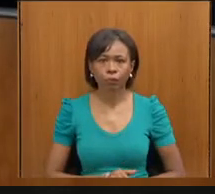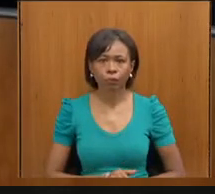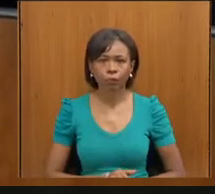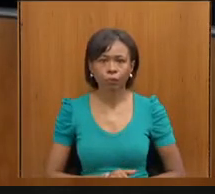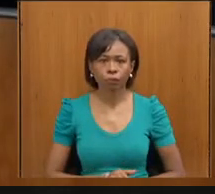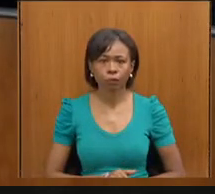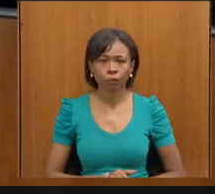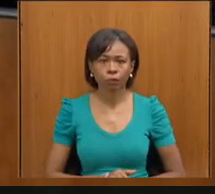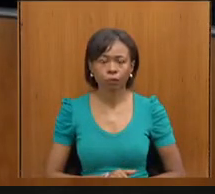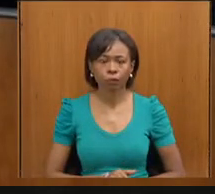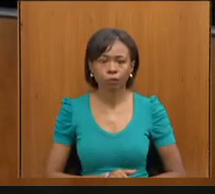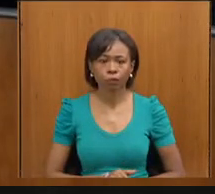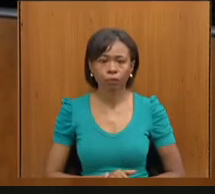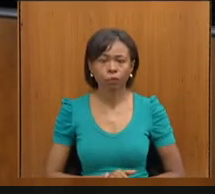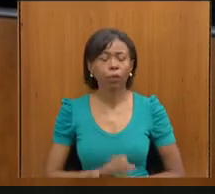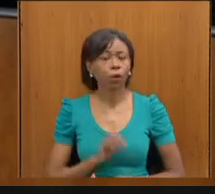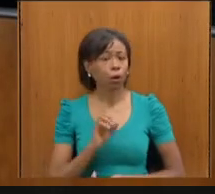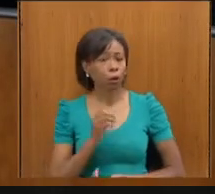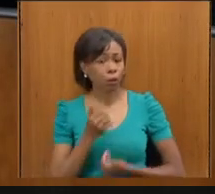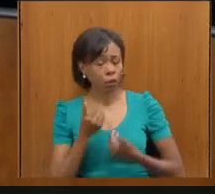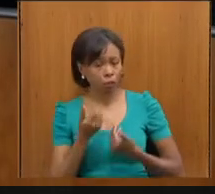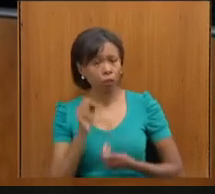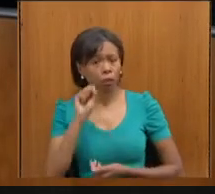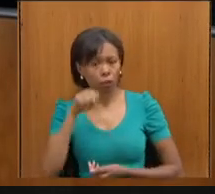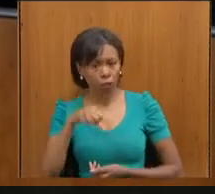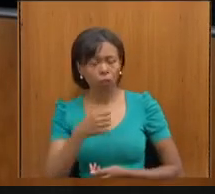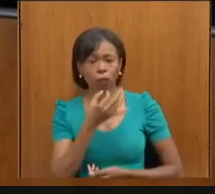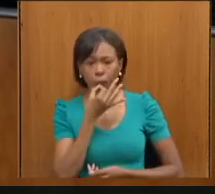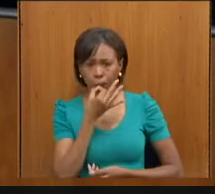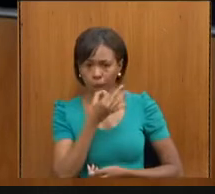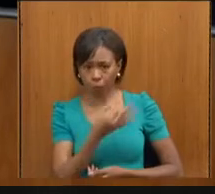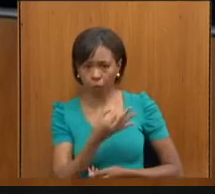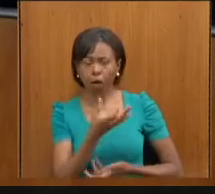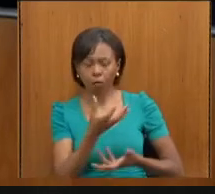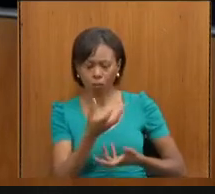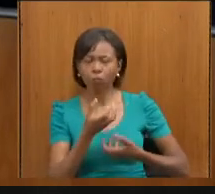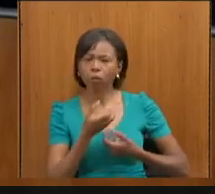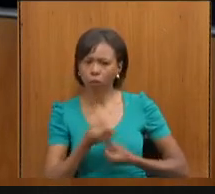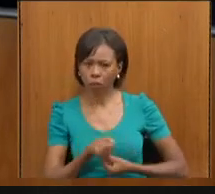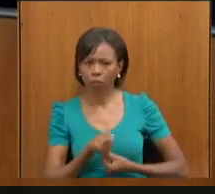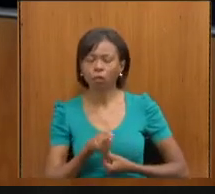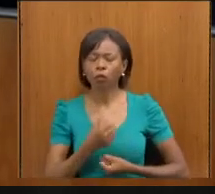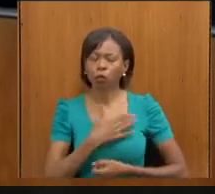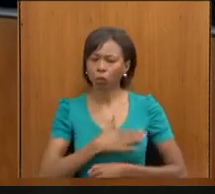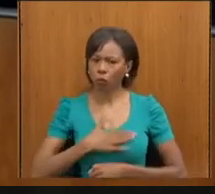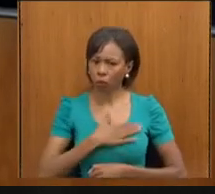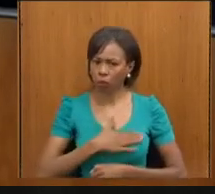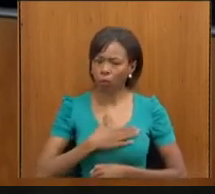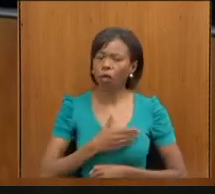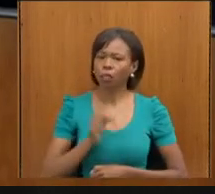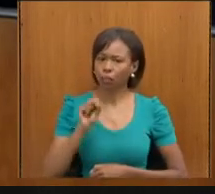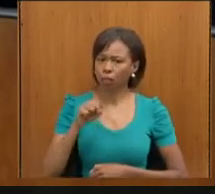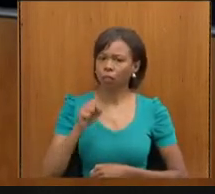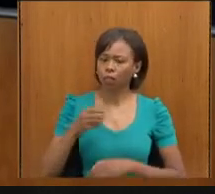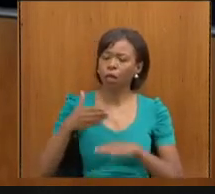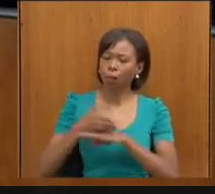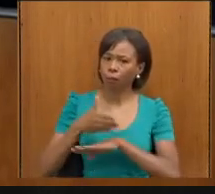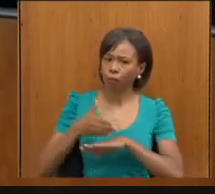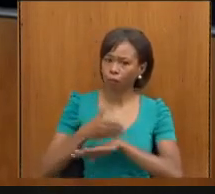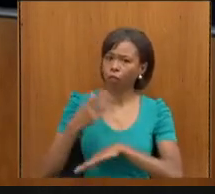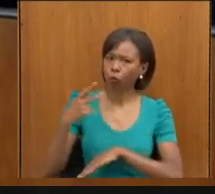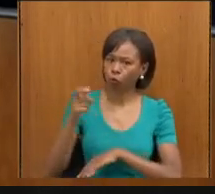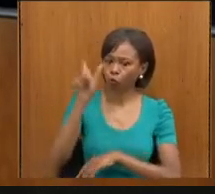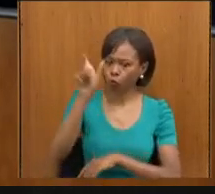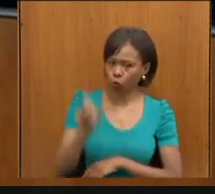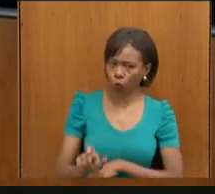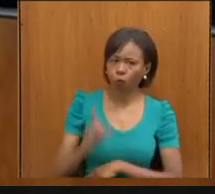Deputado, sugestão muito bem recebida, viu? Será uma honra ter a participação de V. Exª, dessa